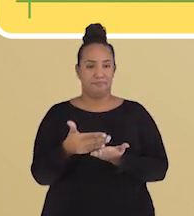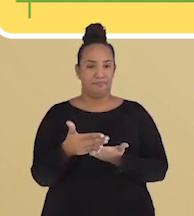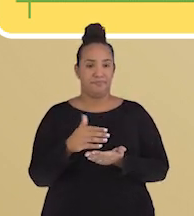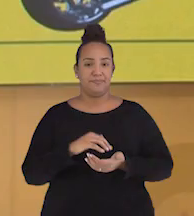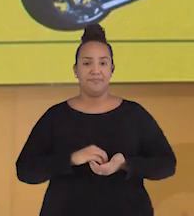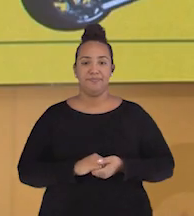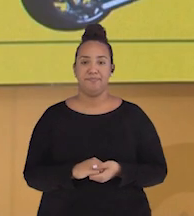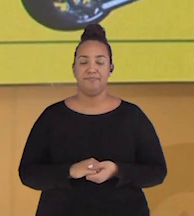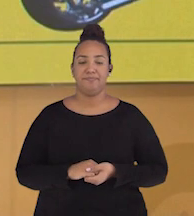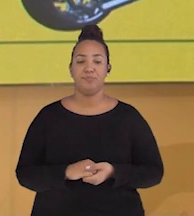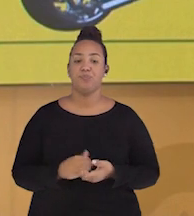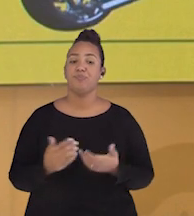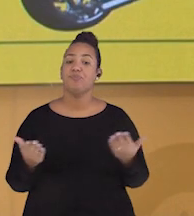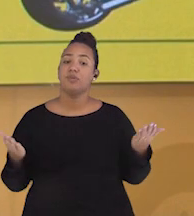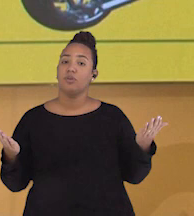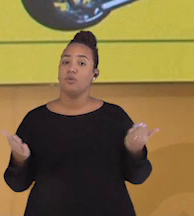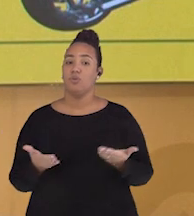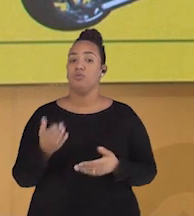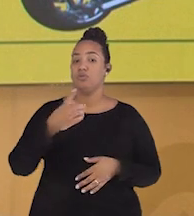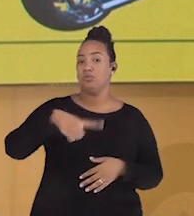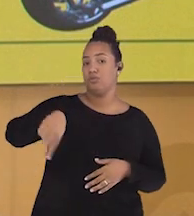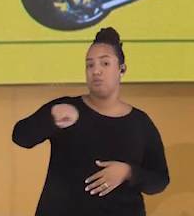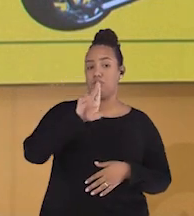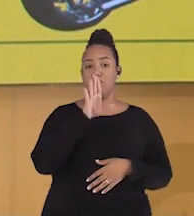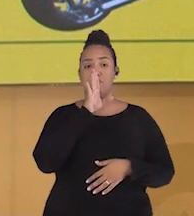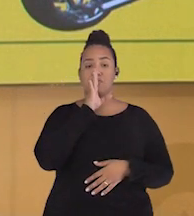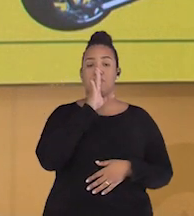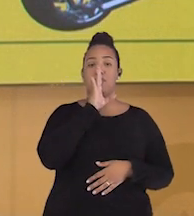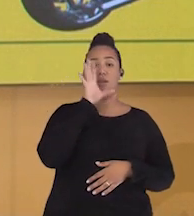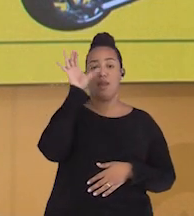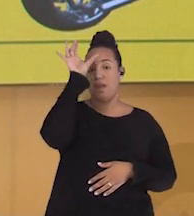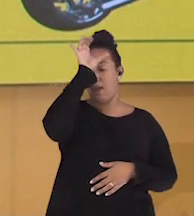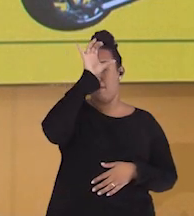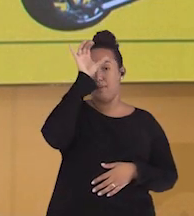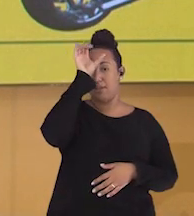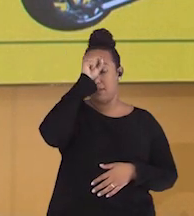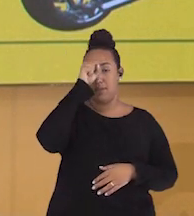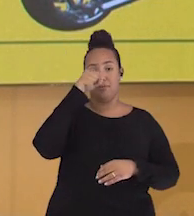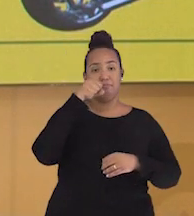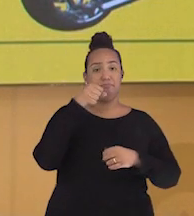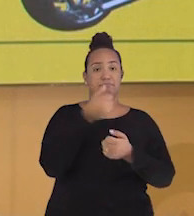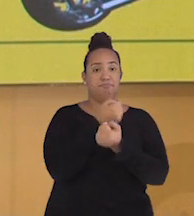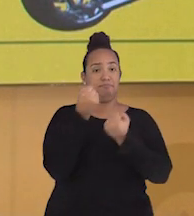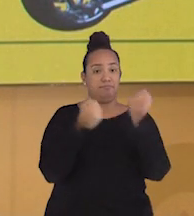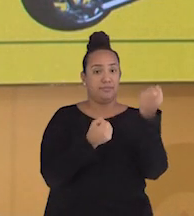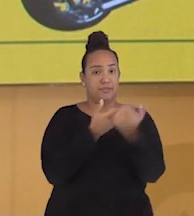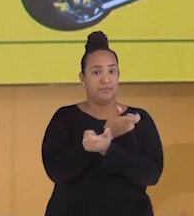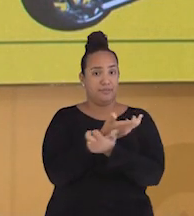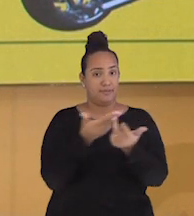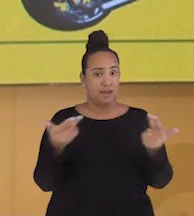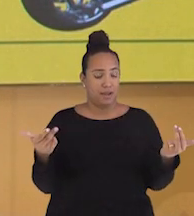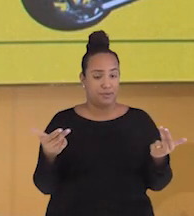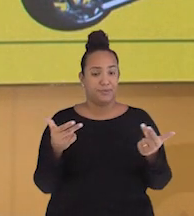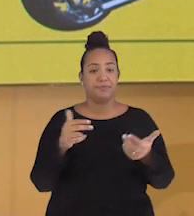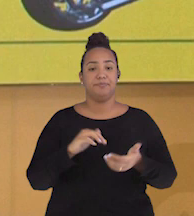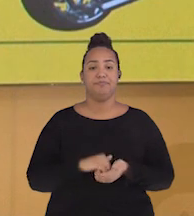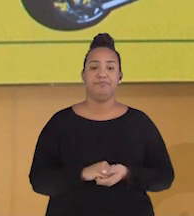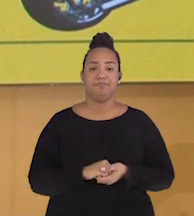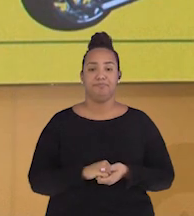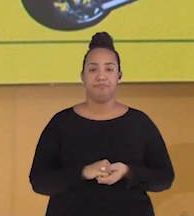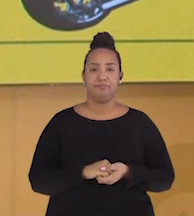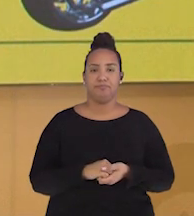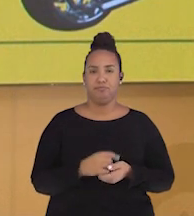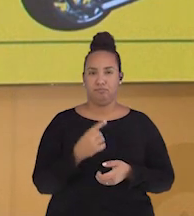à aula. Hoje, vamos conhecer e aprender mais sobre os meios de transporte. Essas palavras,